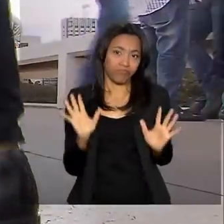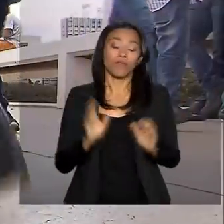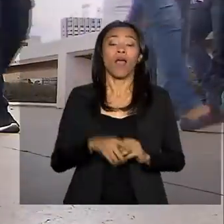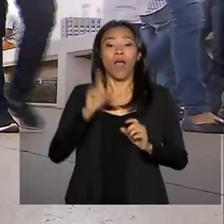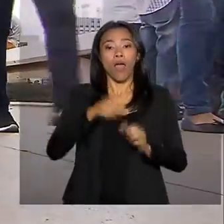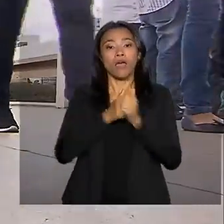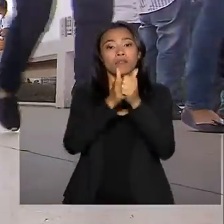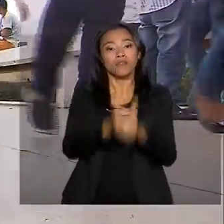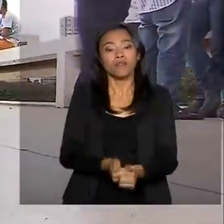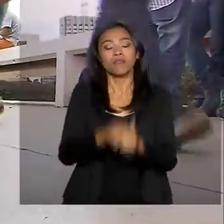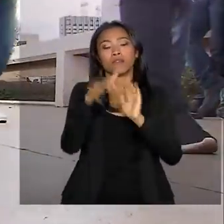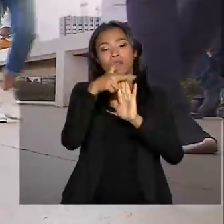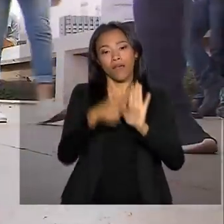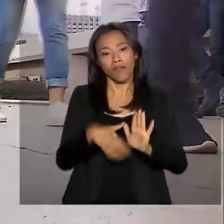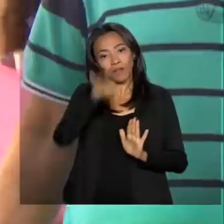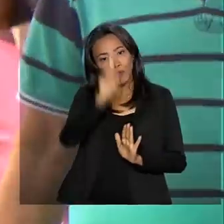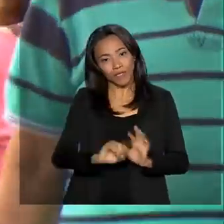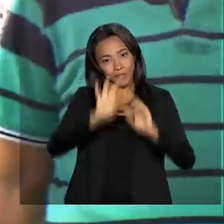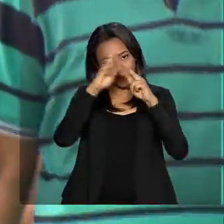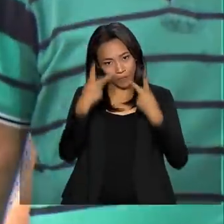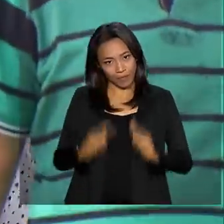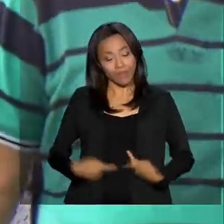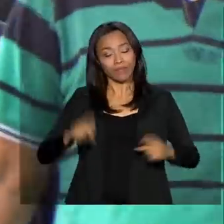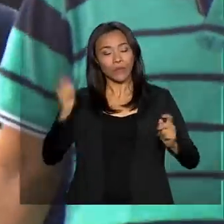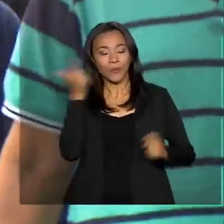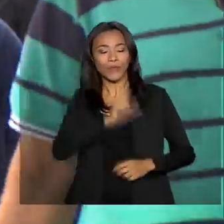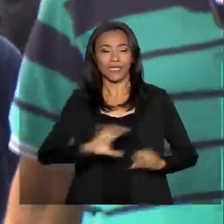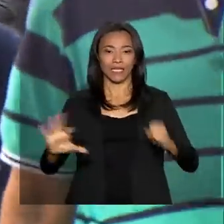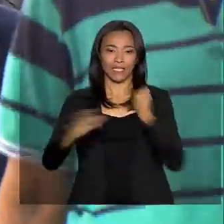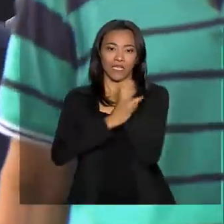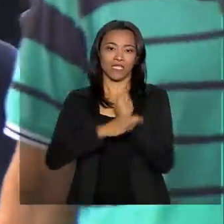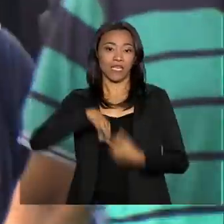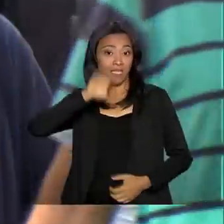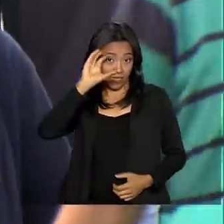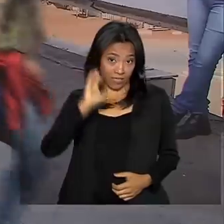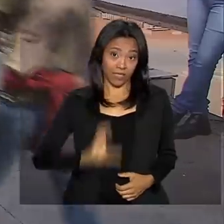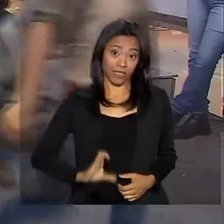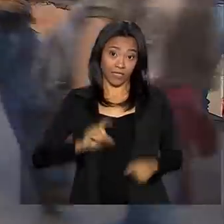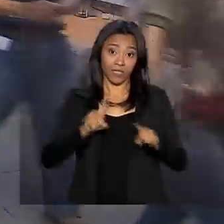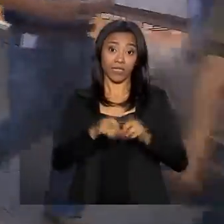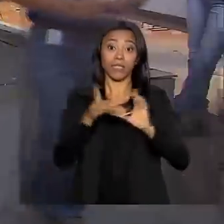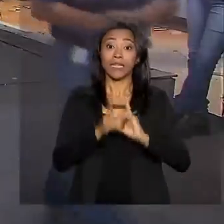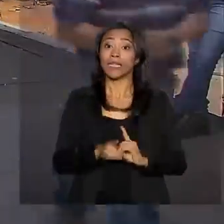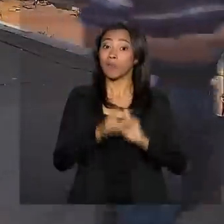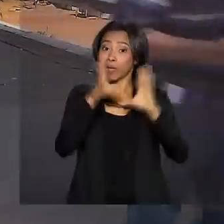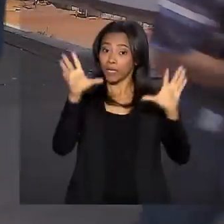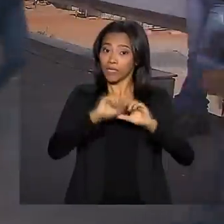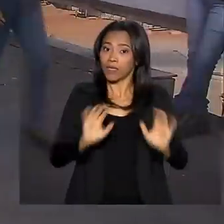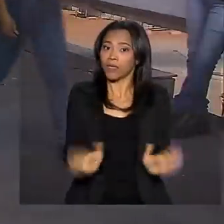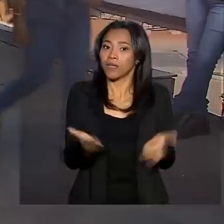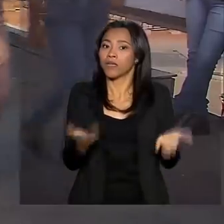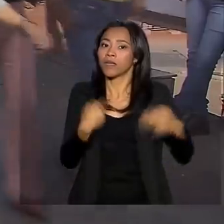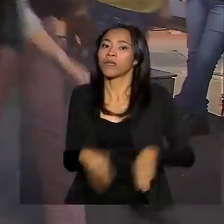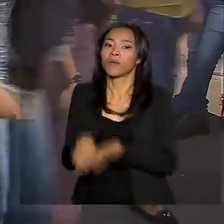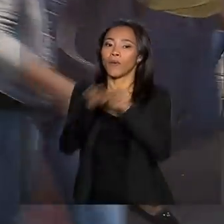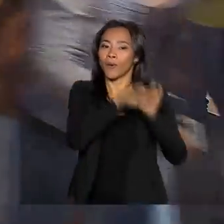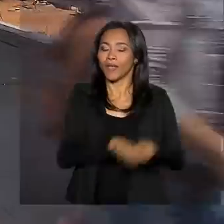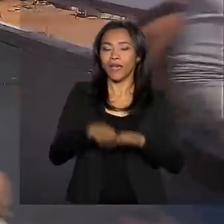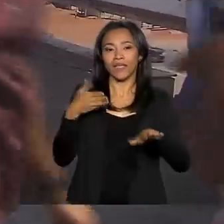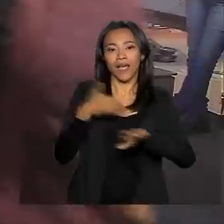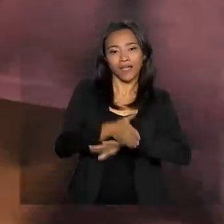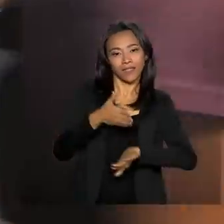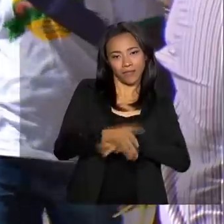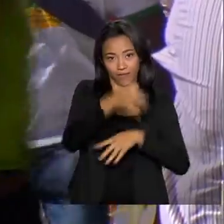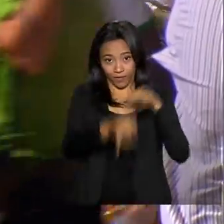cumprimento dos direitos humanos, é possível garantir a cidadania, consolidar a democracia, promover a igualdade, o acesso